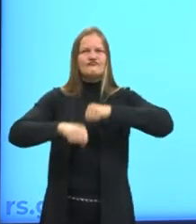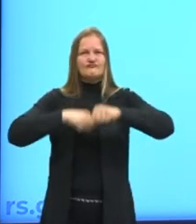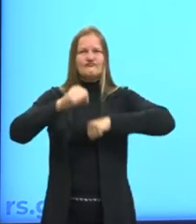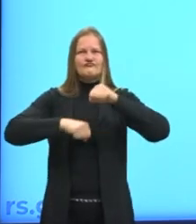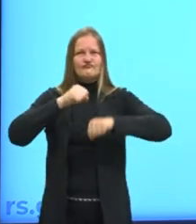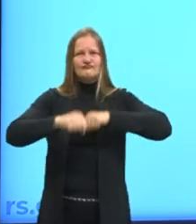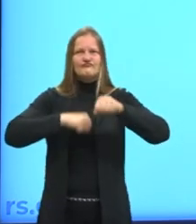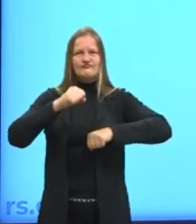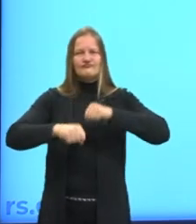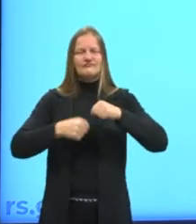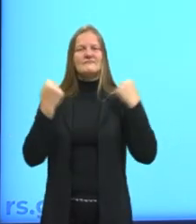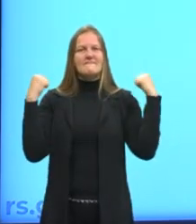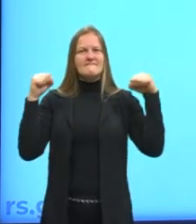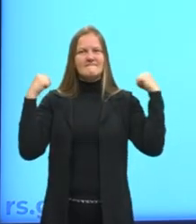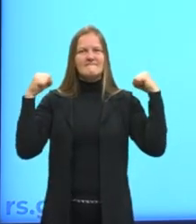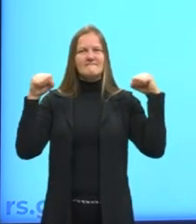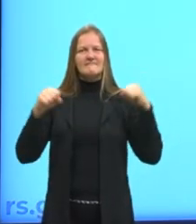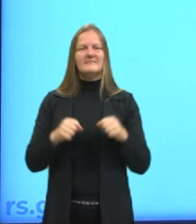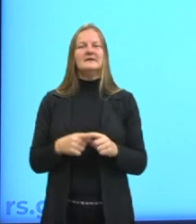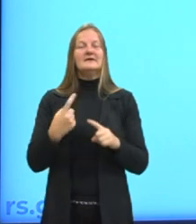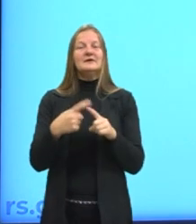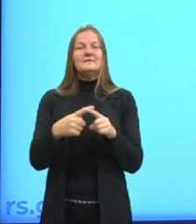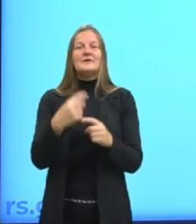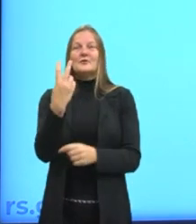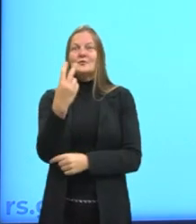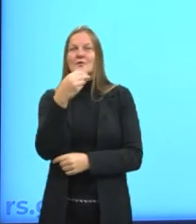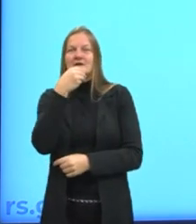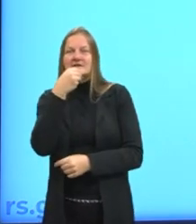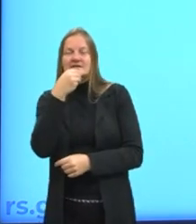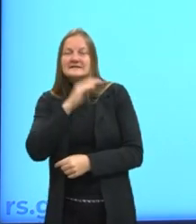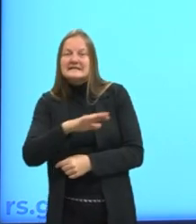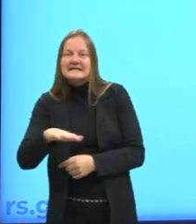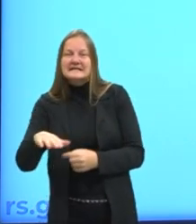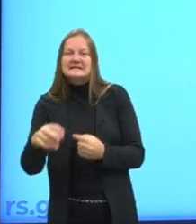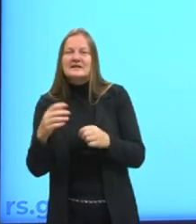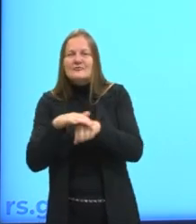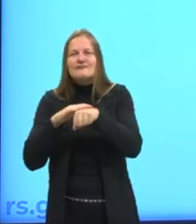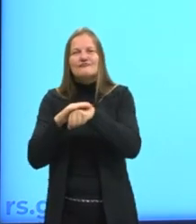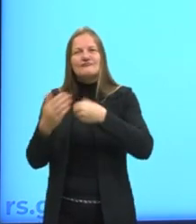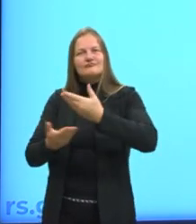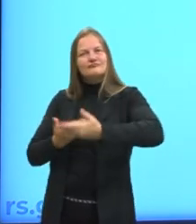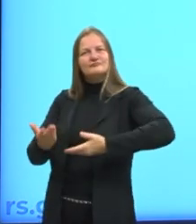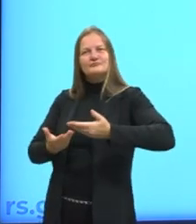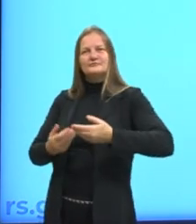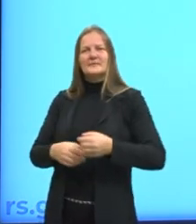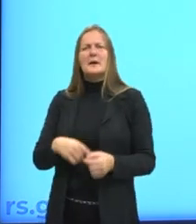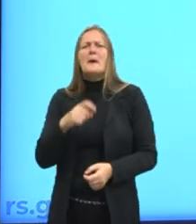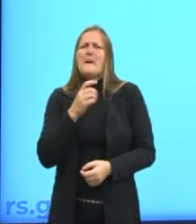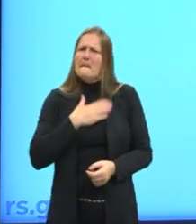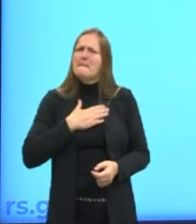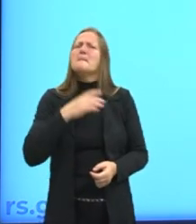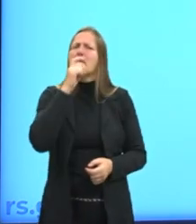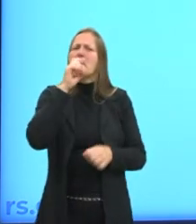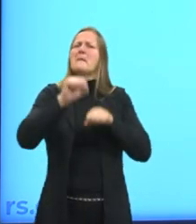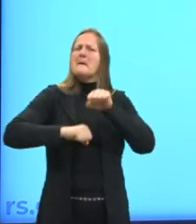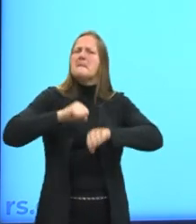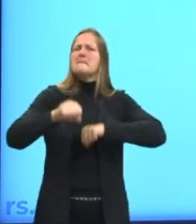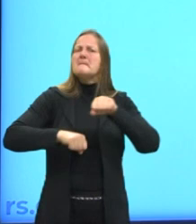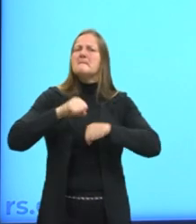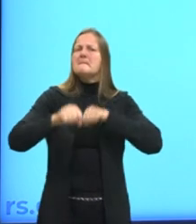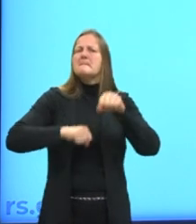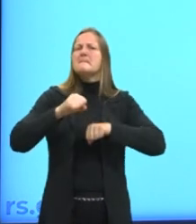andando para se exercitar. E as duas crianças estão conversando. E uma delas diz assim, Meu pai fica pedalando essa